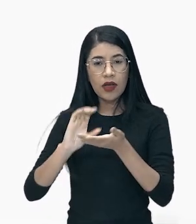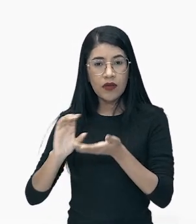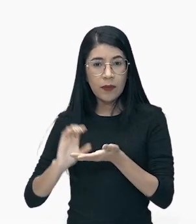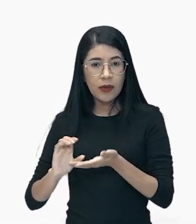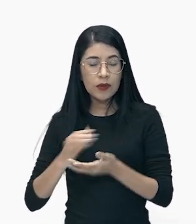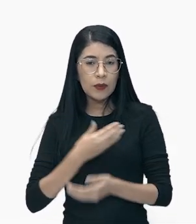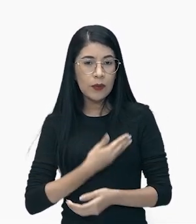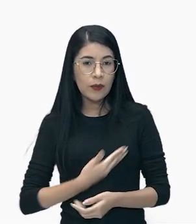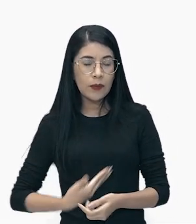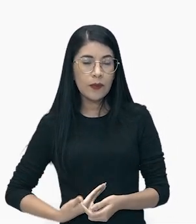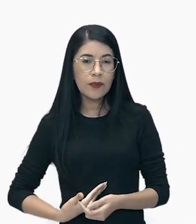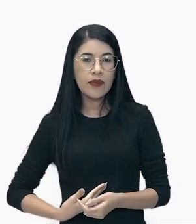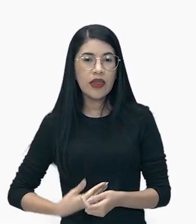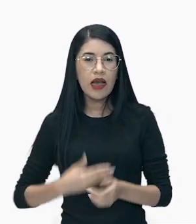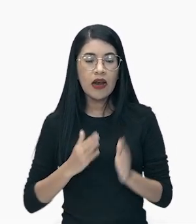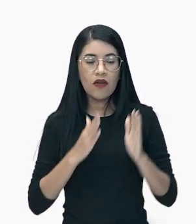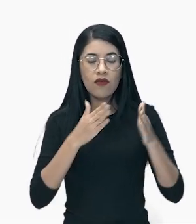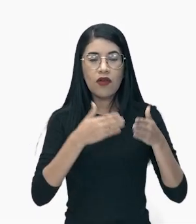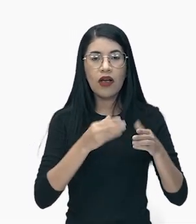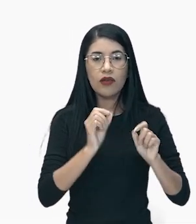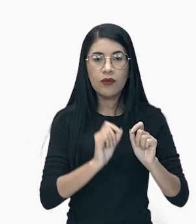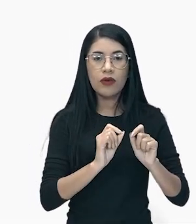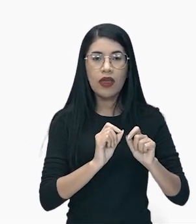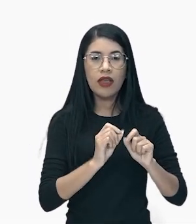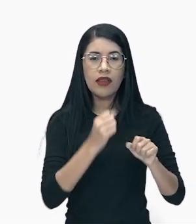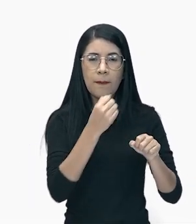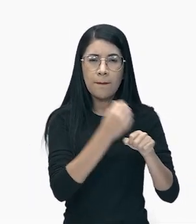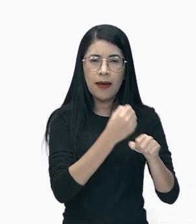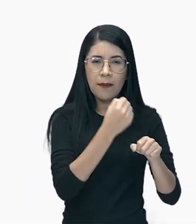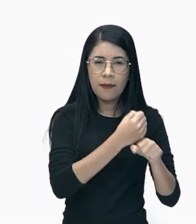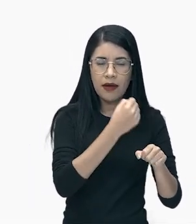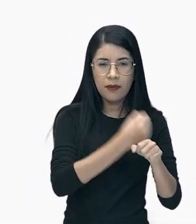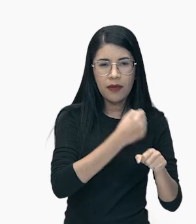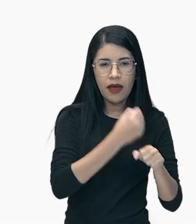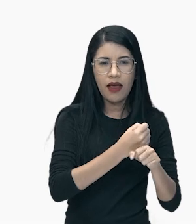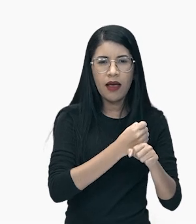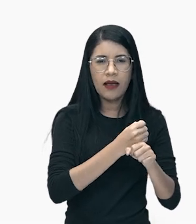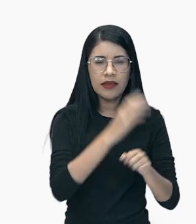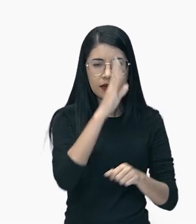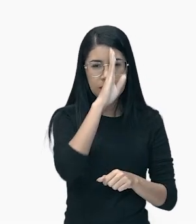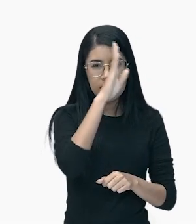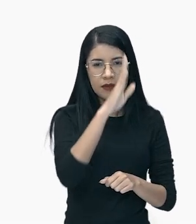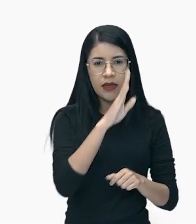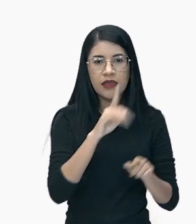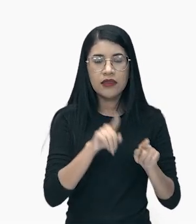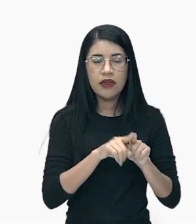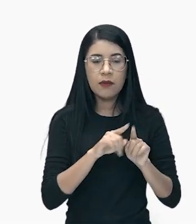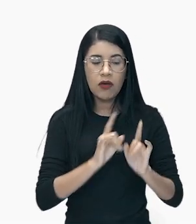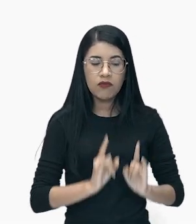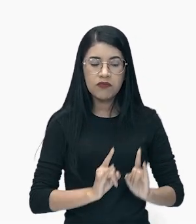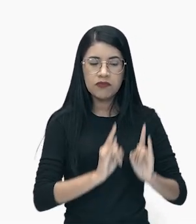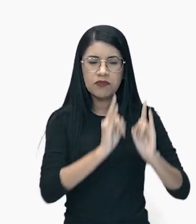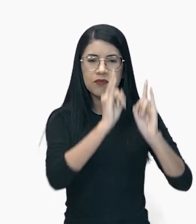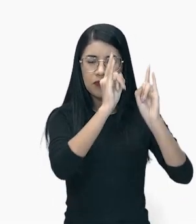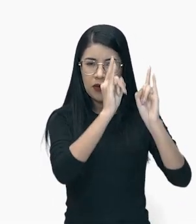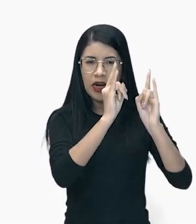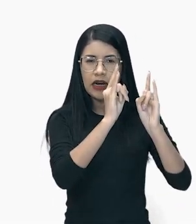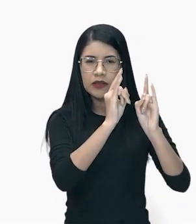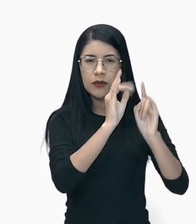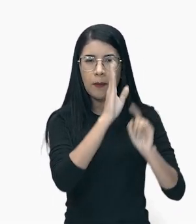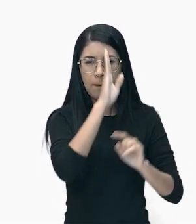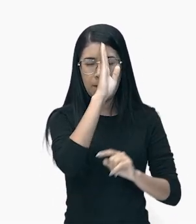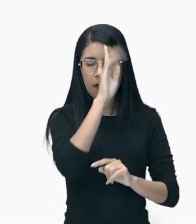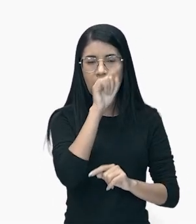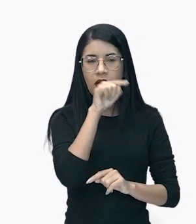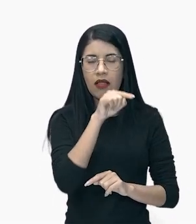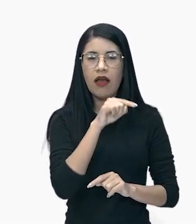eles iam sobretudo nas obras, nas grandes obras, inclusive o Empire State, que é um grande